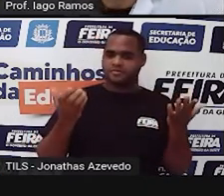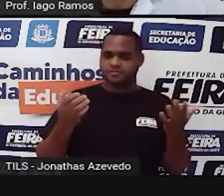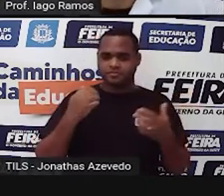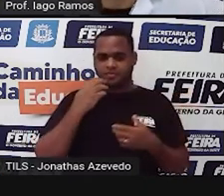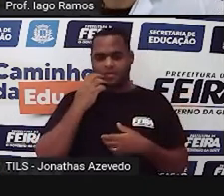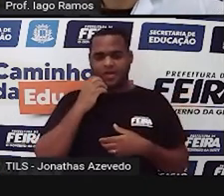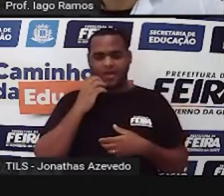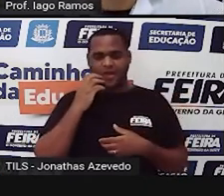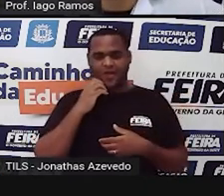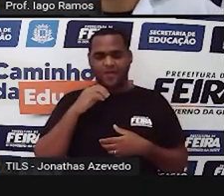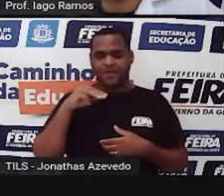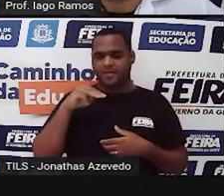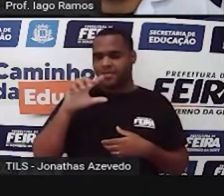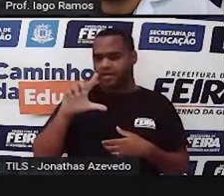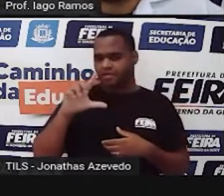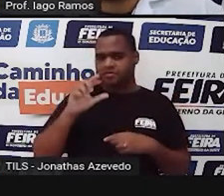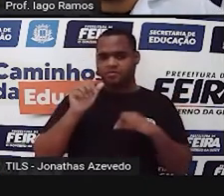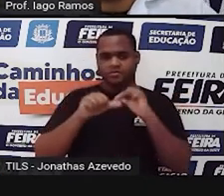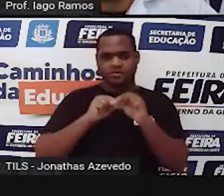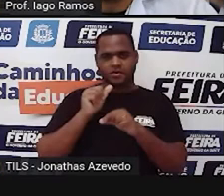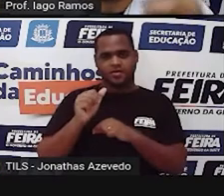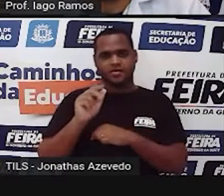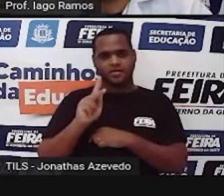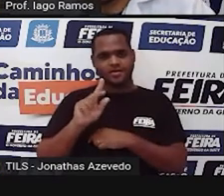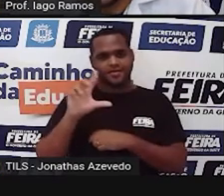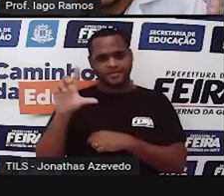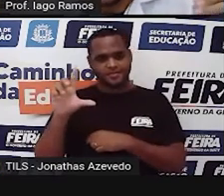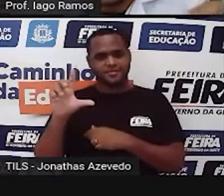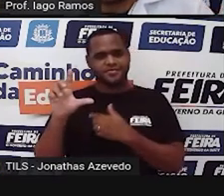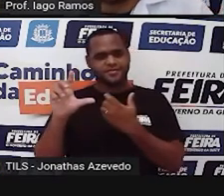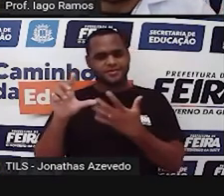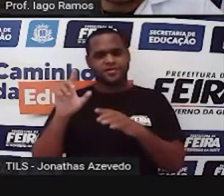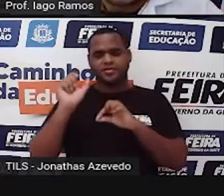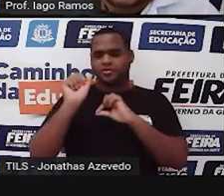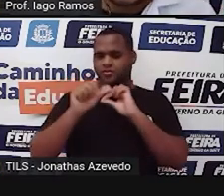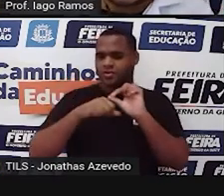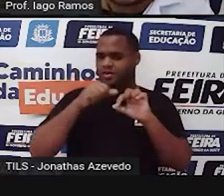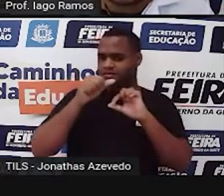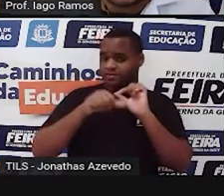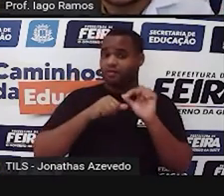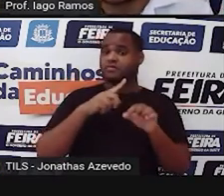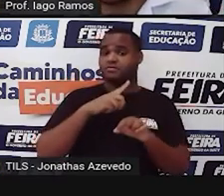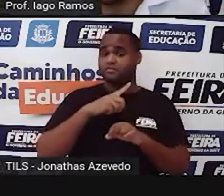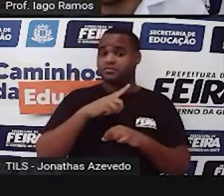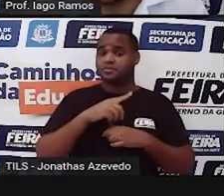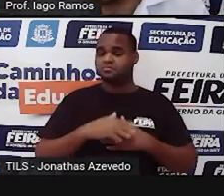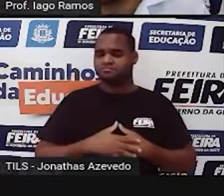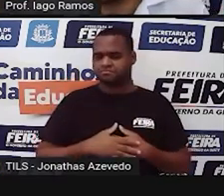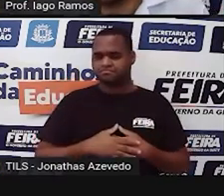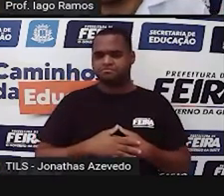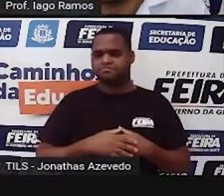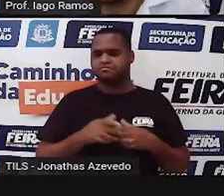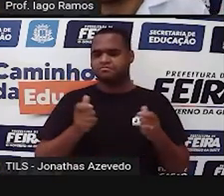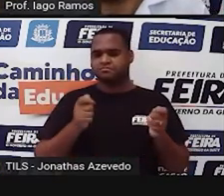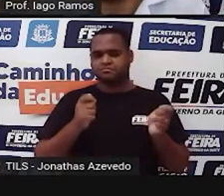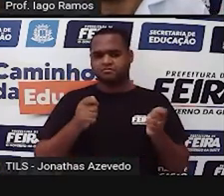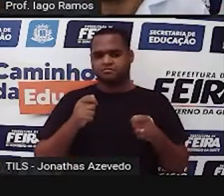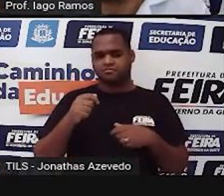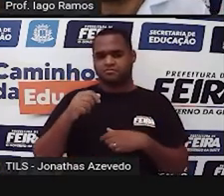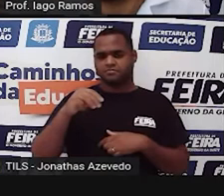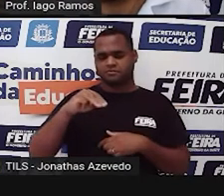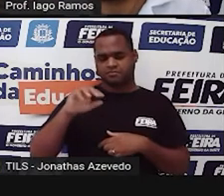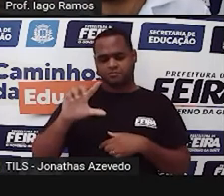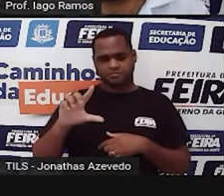do ML para o quilolitro, já muda a operação. Então, eu vou pegar ali, do ML,